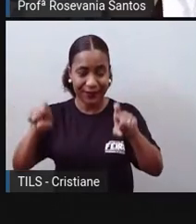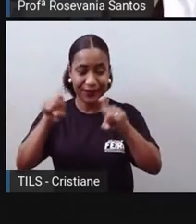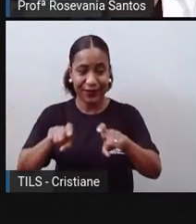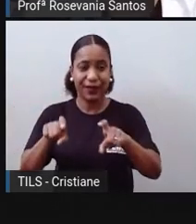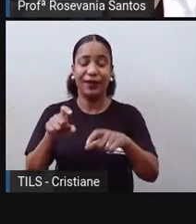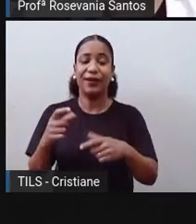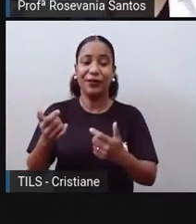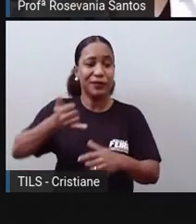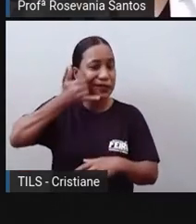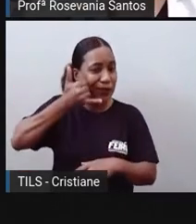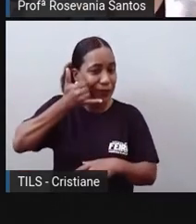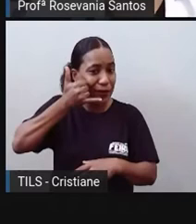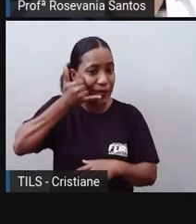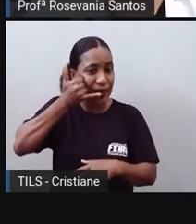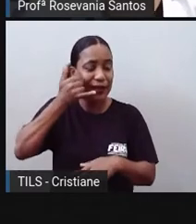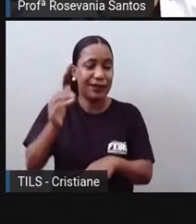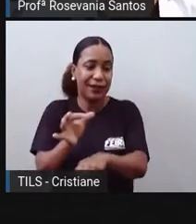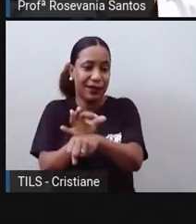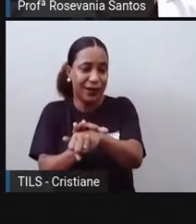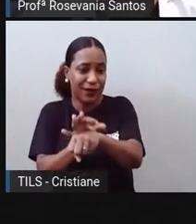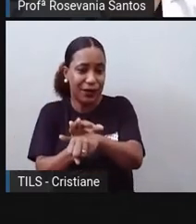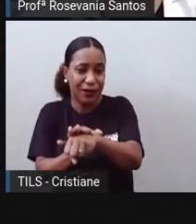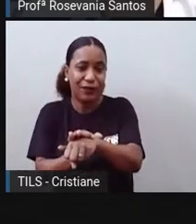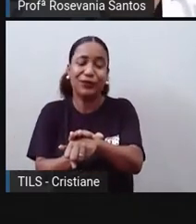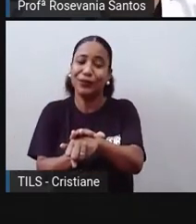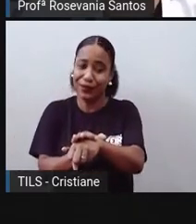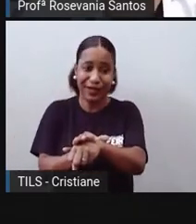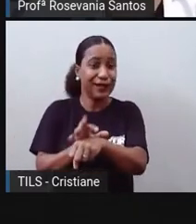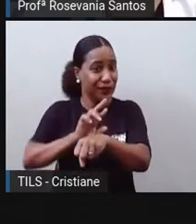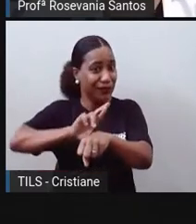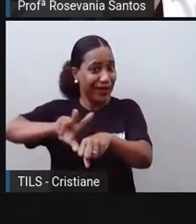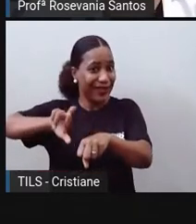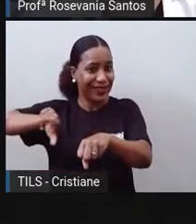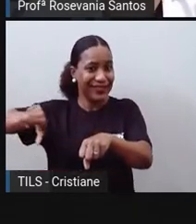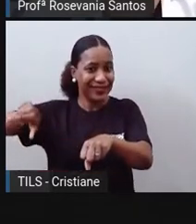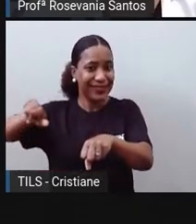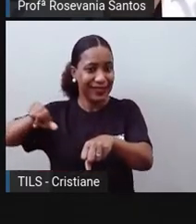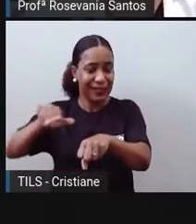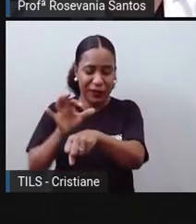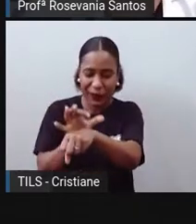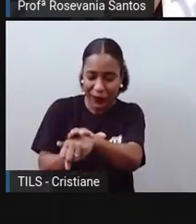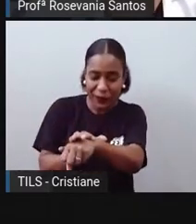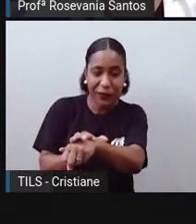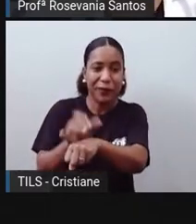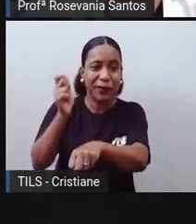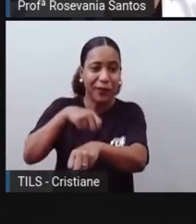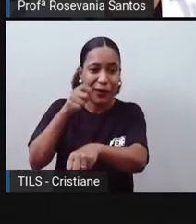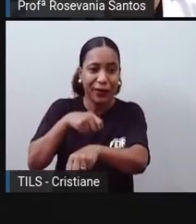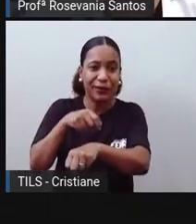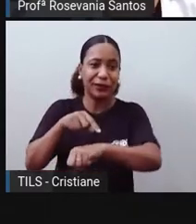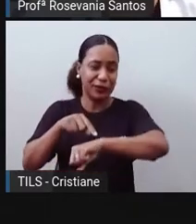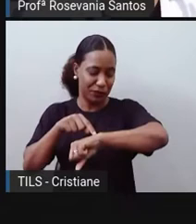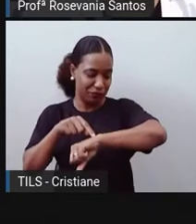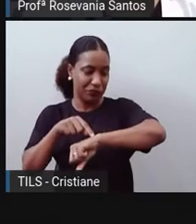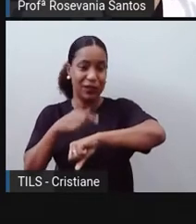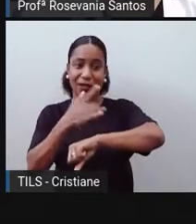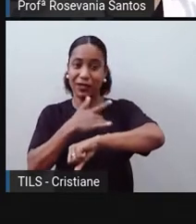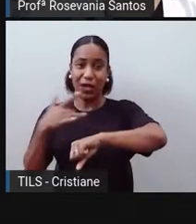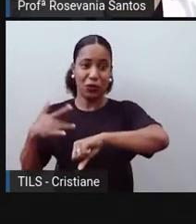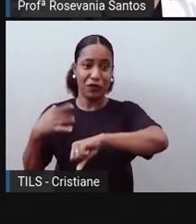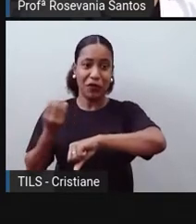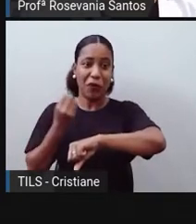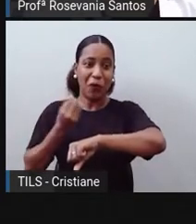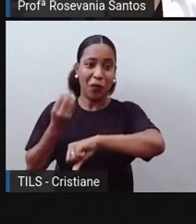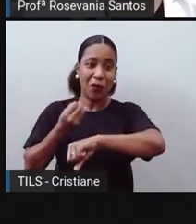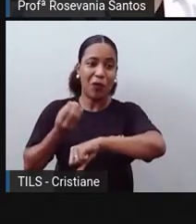até relógio hoje já não é igual como era relógio antes, pega desde dados, né, referente à nossa saúde, a